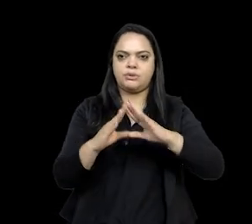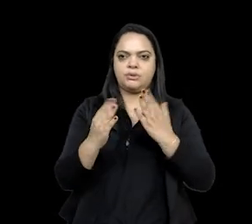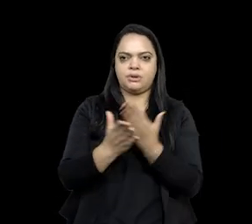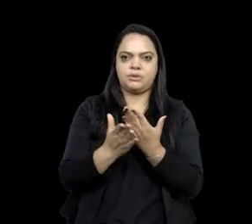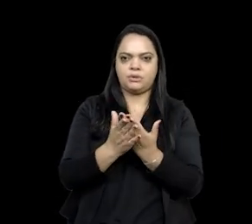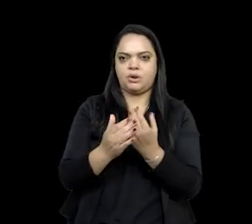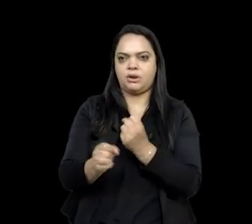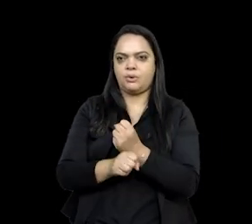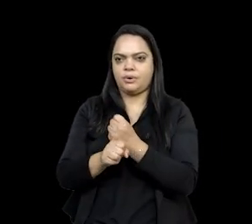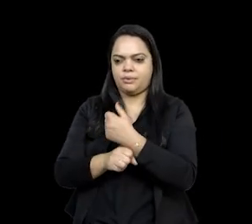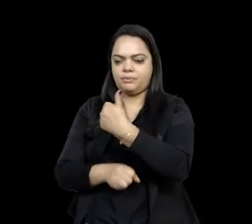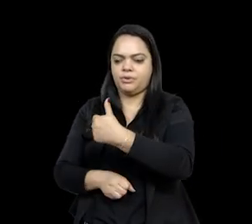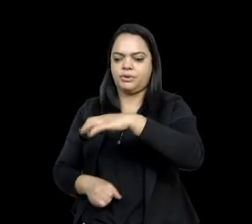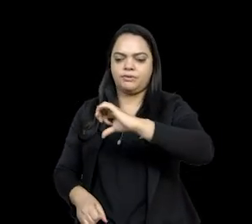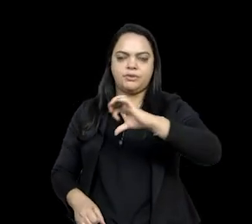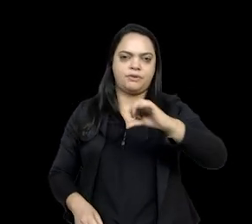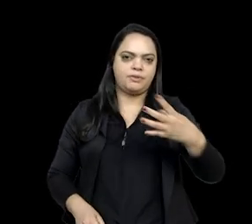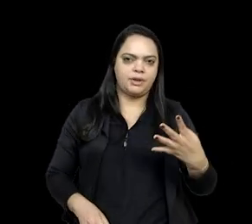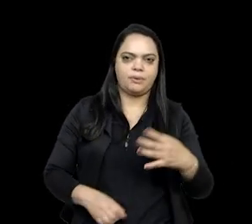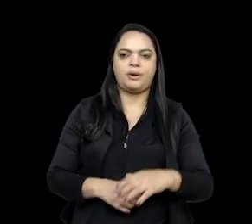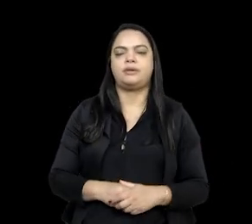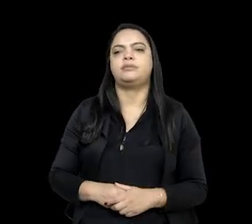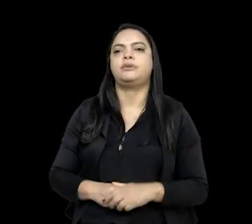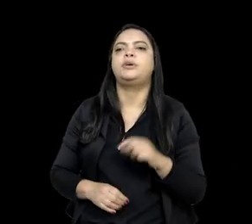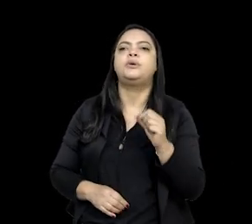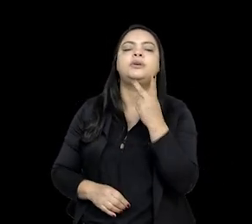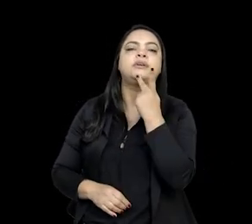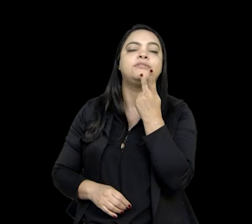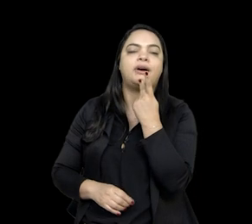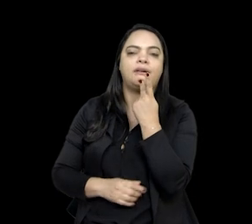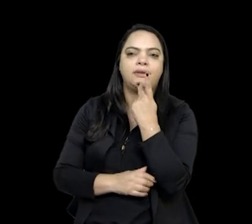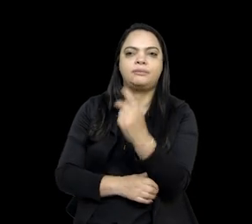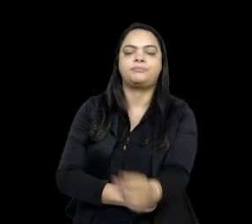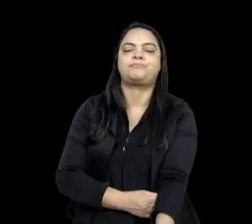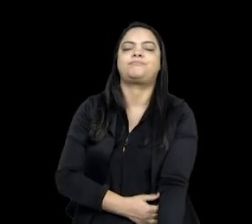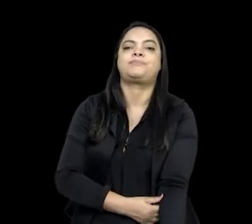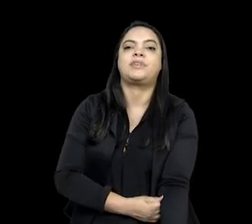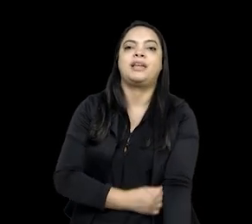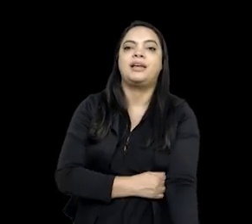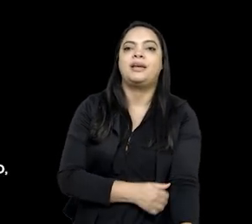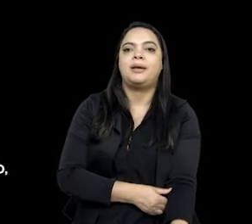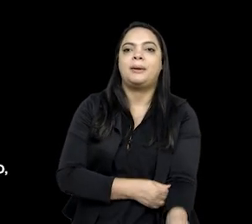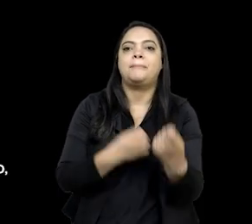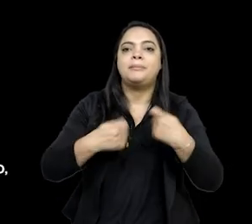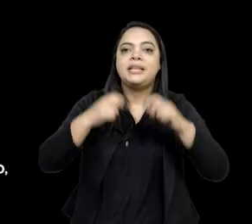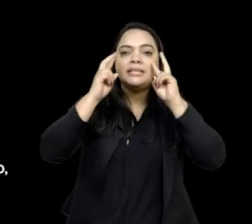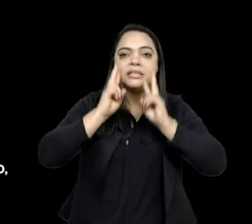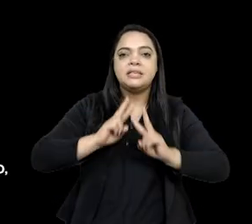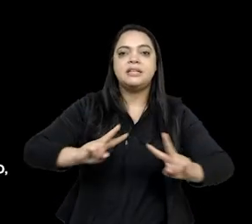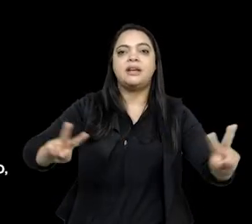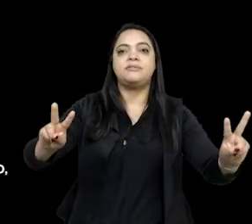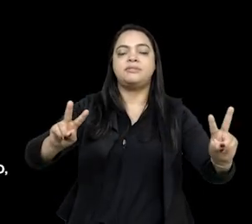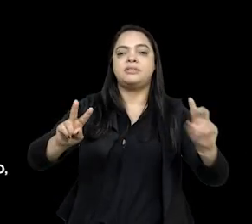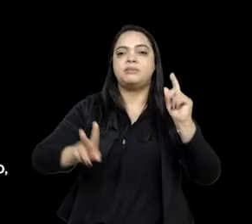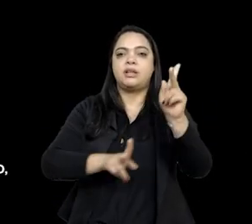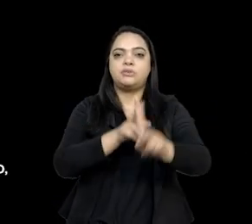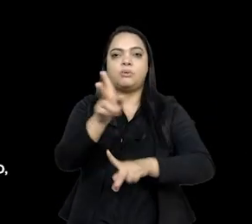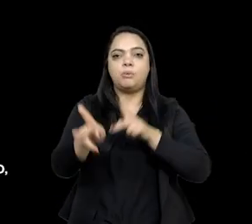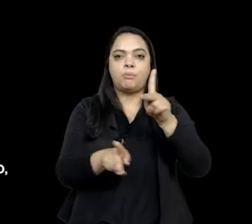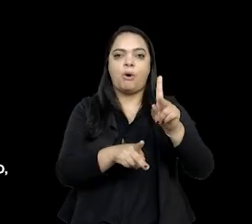e lá em 94 ele fala que é preciso dar visibilidade para os povos indígenas em toda a